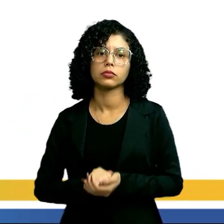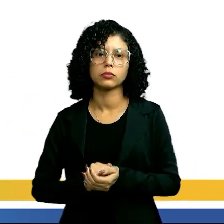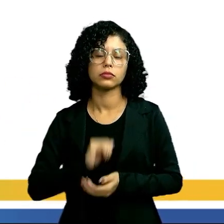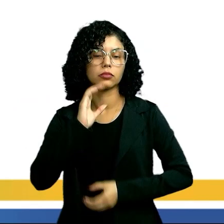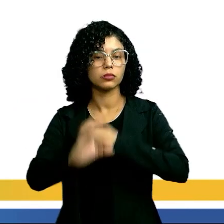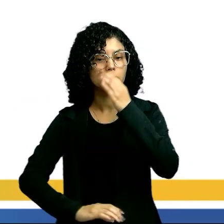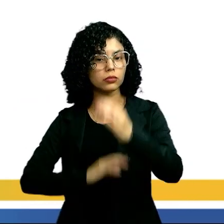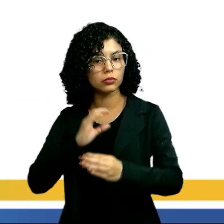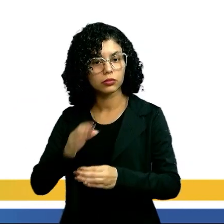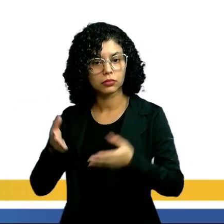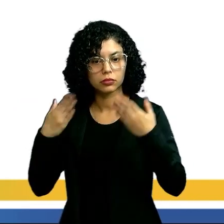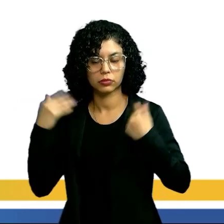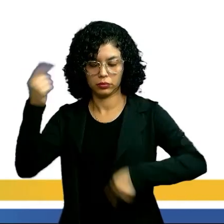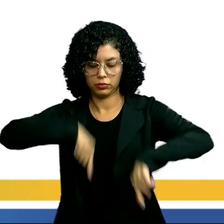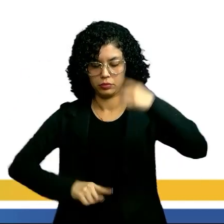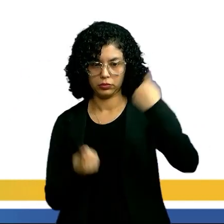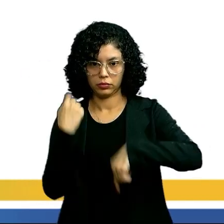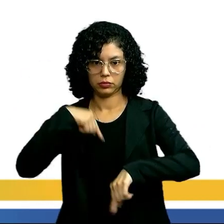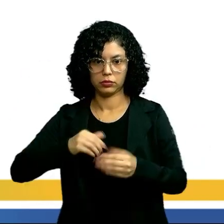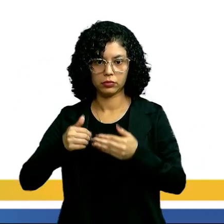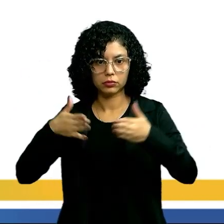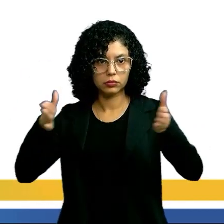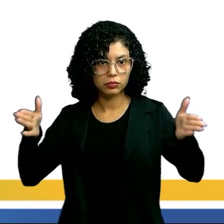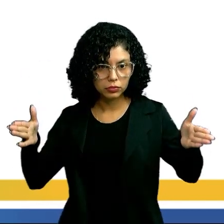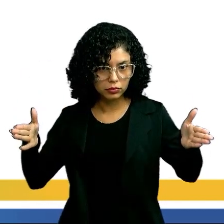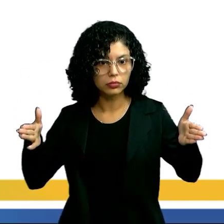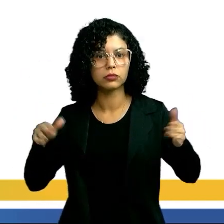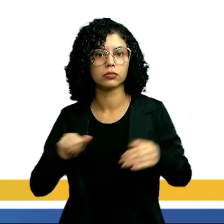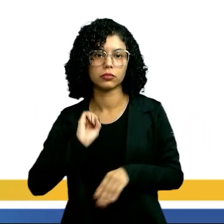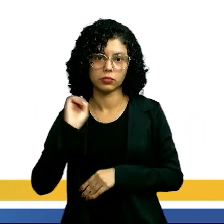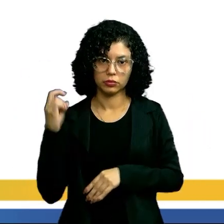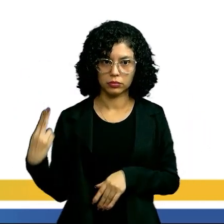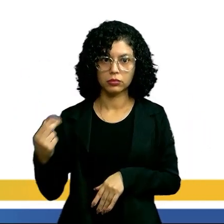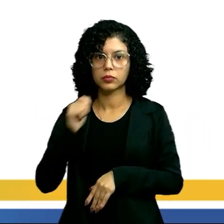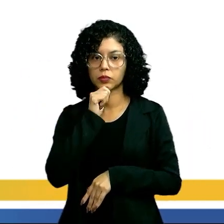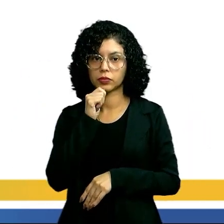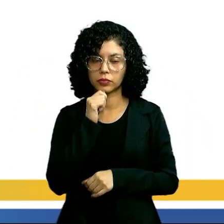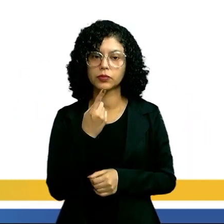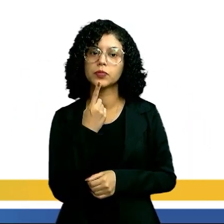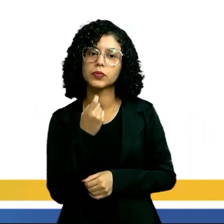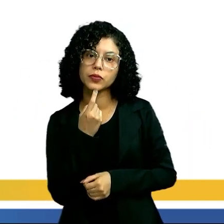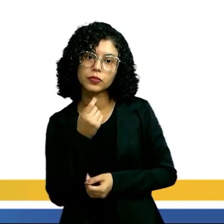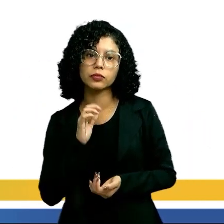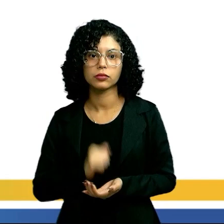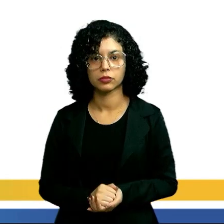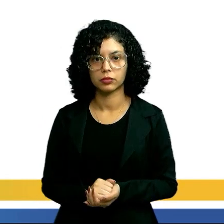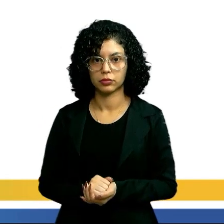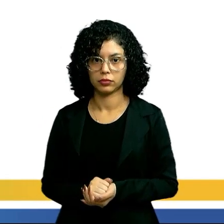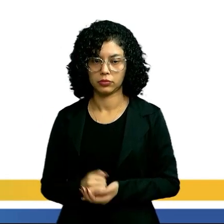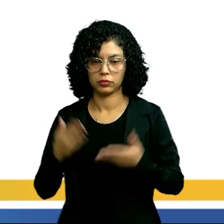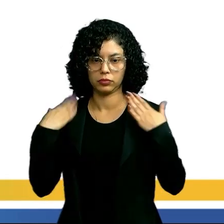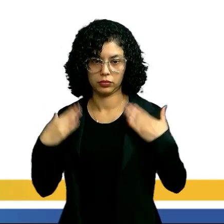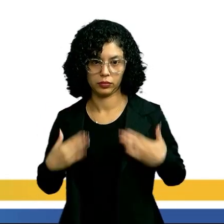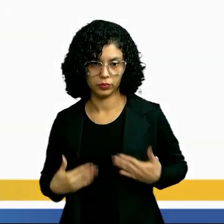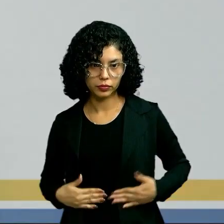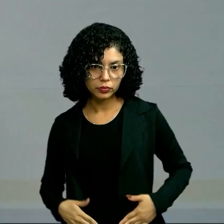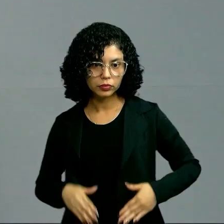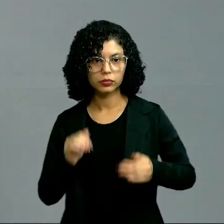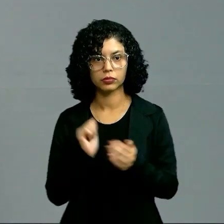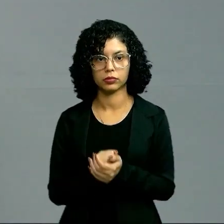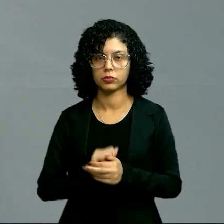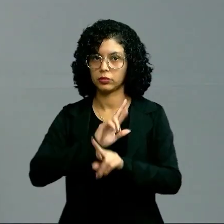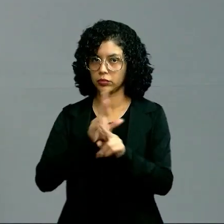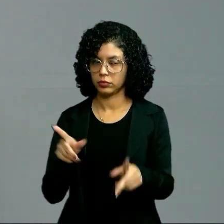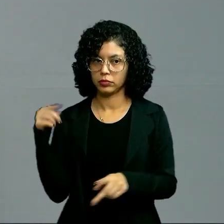circulação apresenta uma circulação aberta. Ou seja, o sangue, pessoal, ele vai para o corpo. Que é